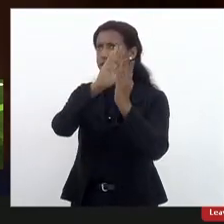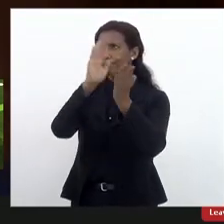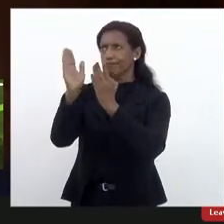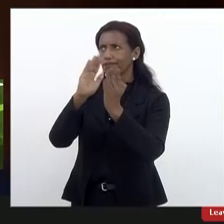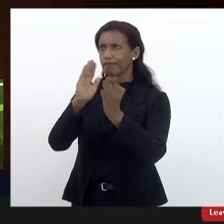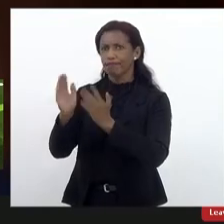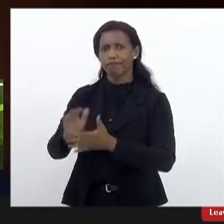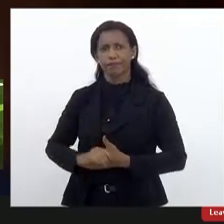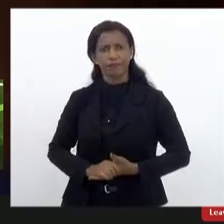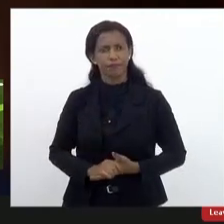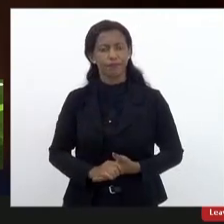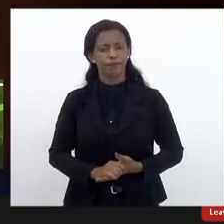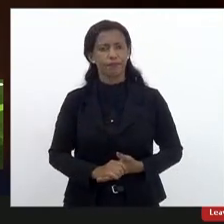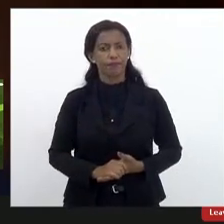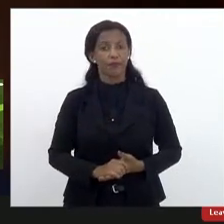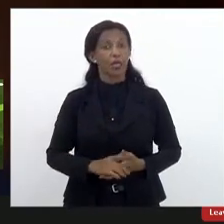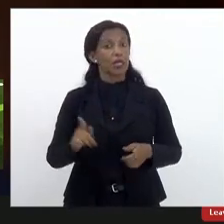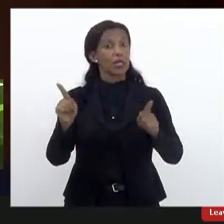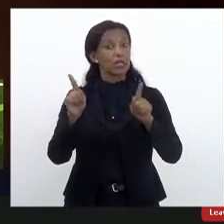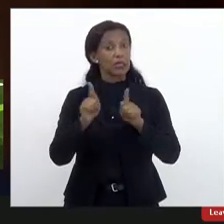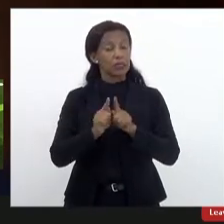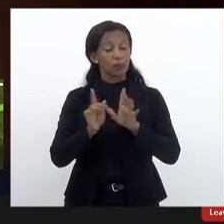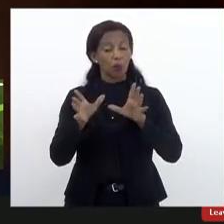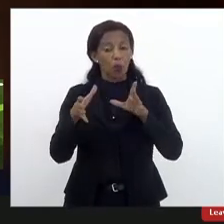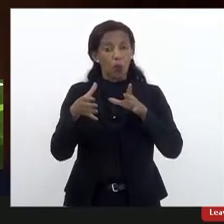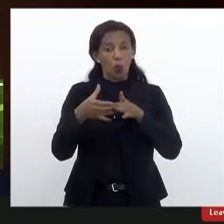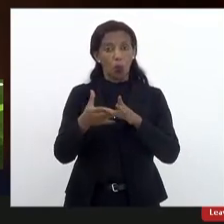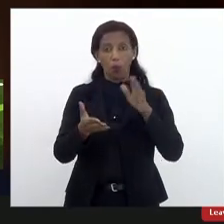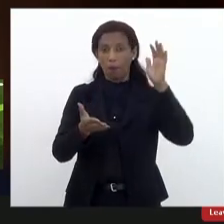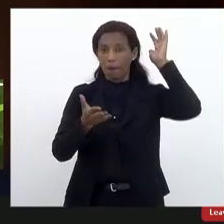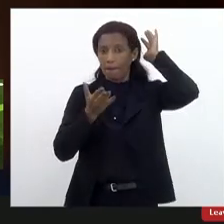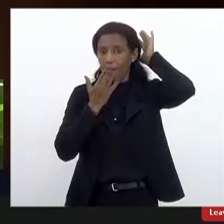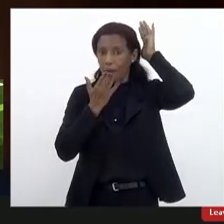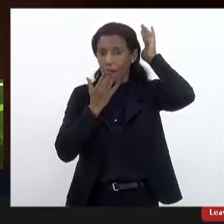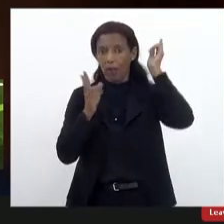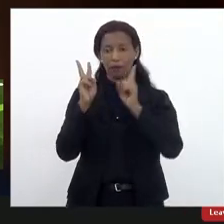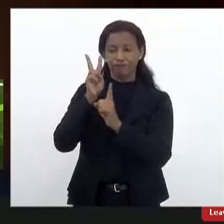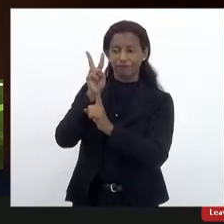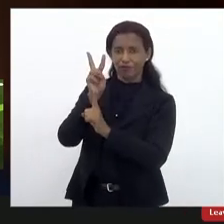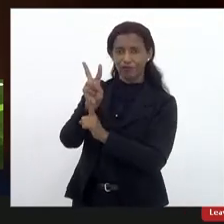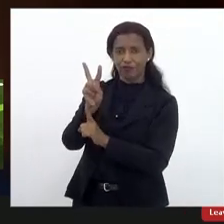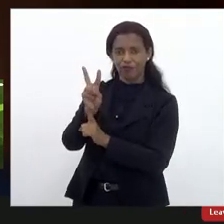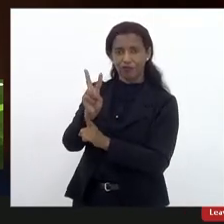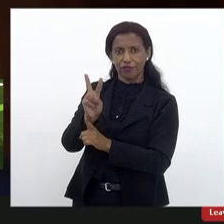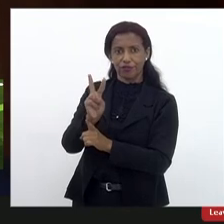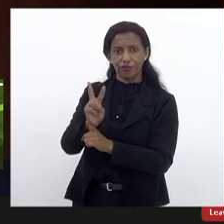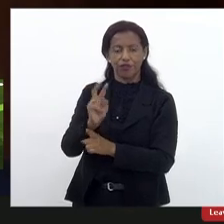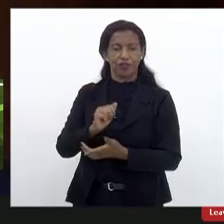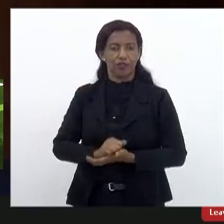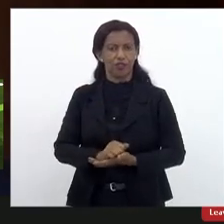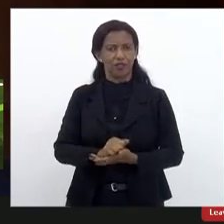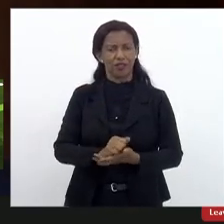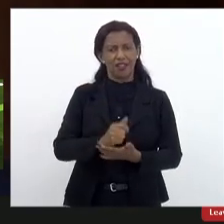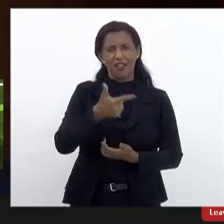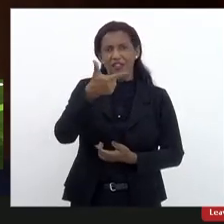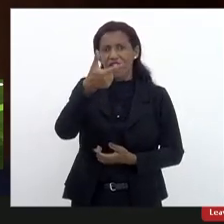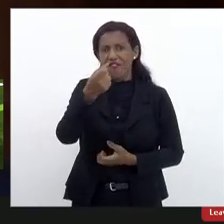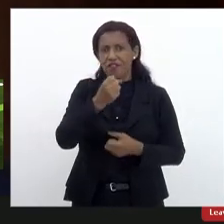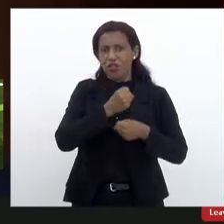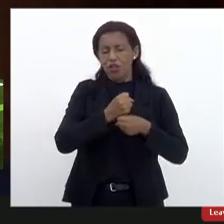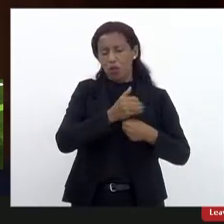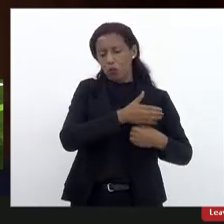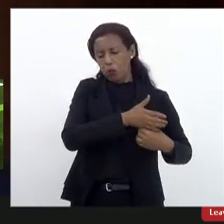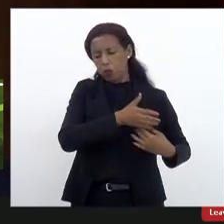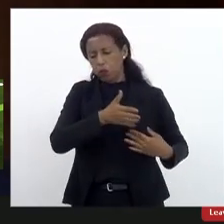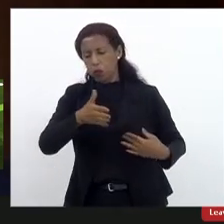e a questão indígena também foi um tema recente de debate, é uma situação que se estende por 20 anos no Estado do Rio de